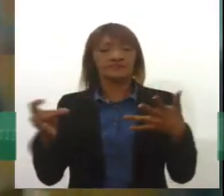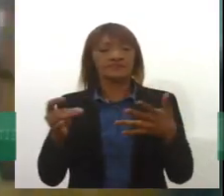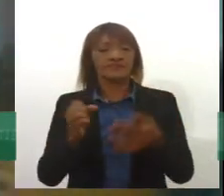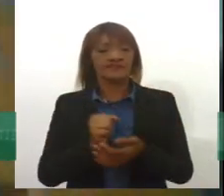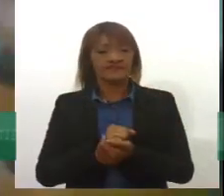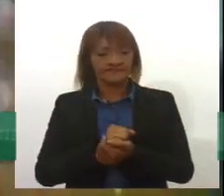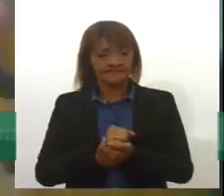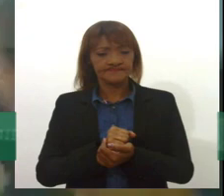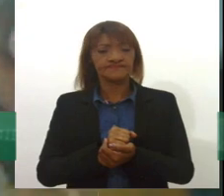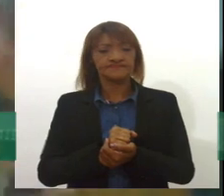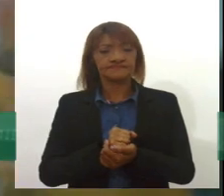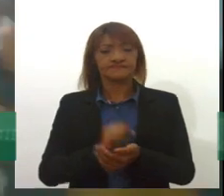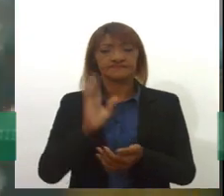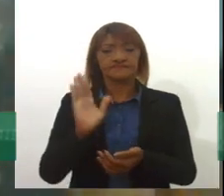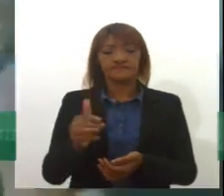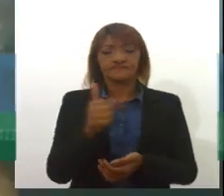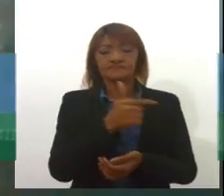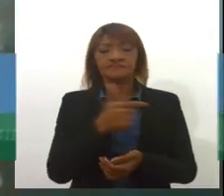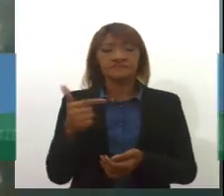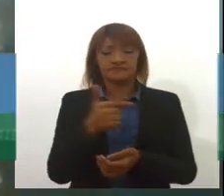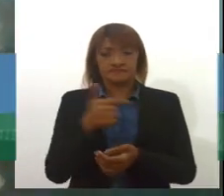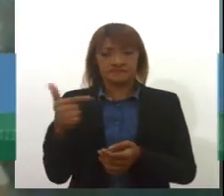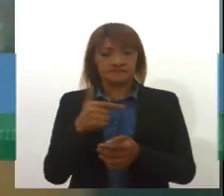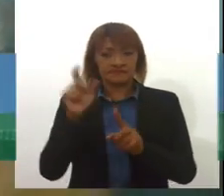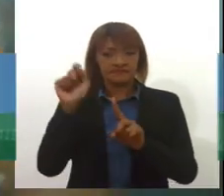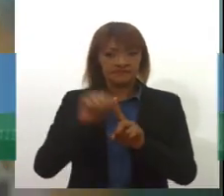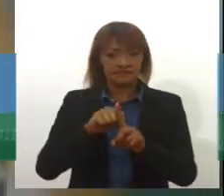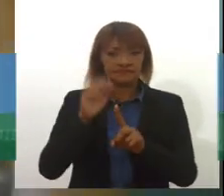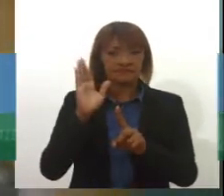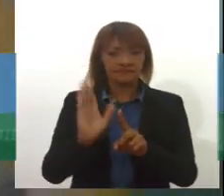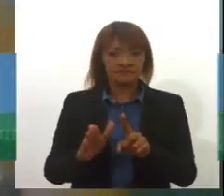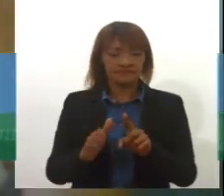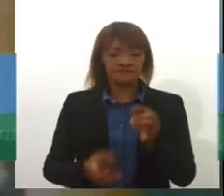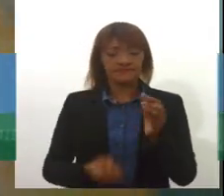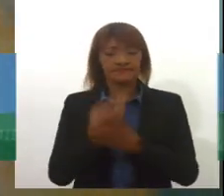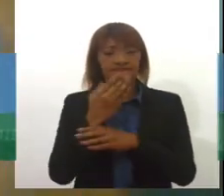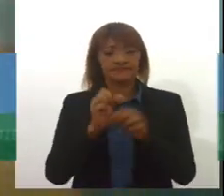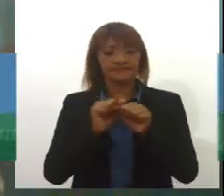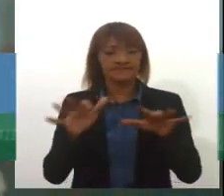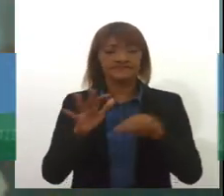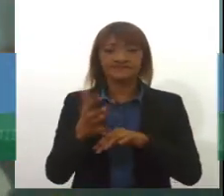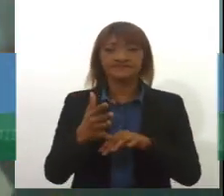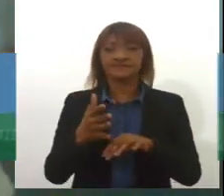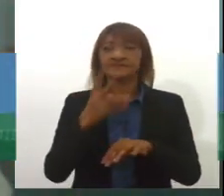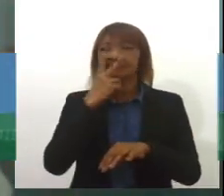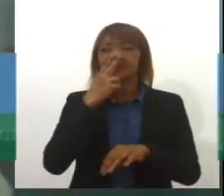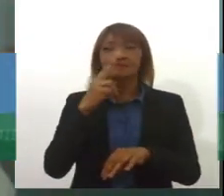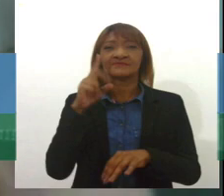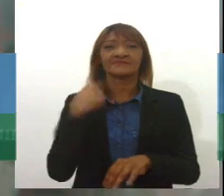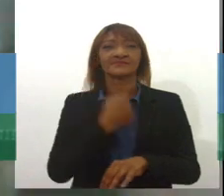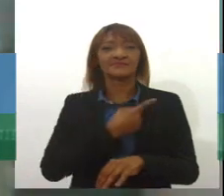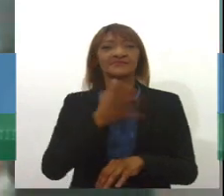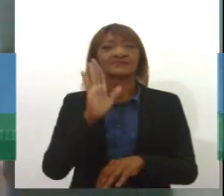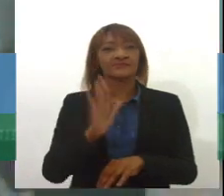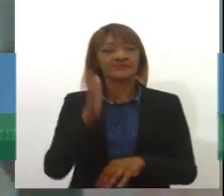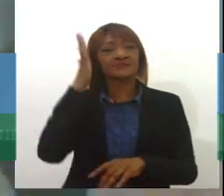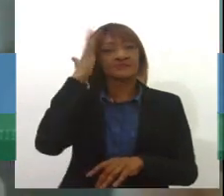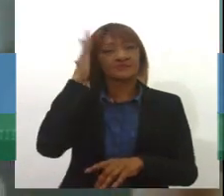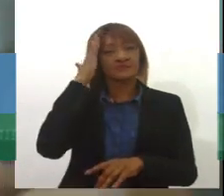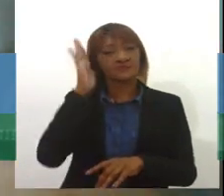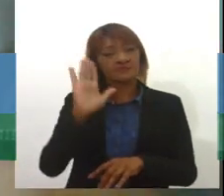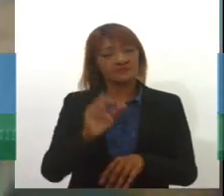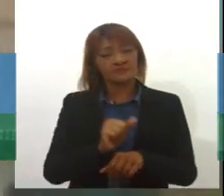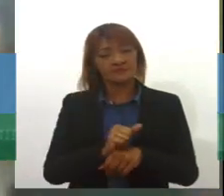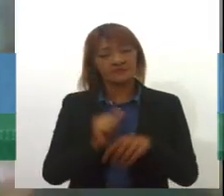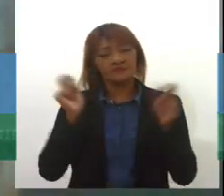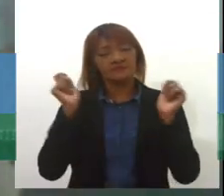desses 22 meses no processo de pandemia, a gente parece que entendeu que sem a saúde mental a gente consegue